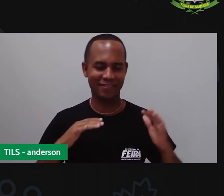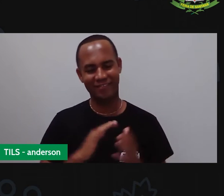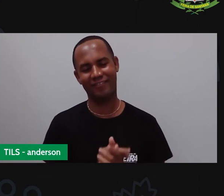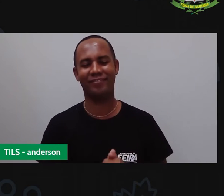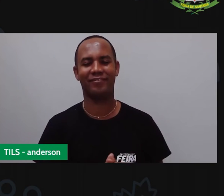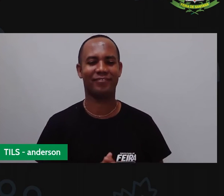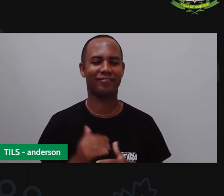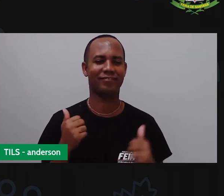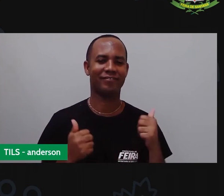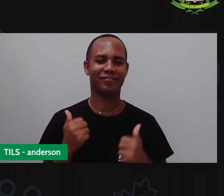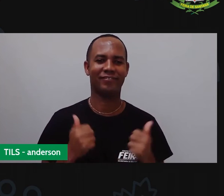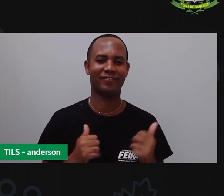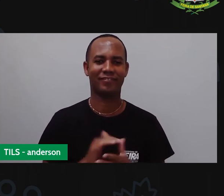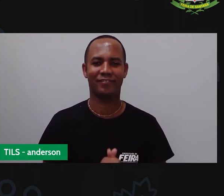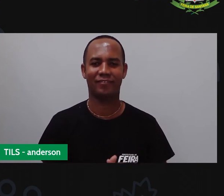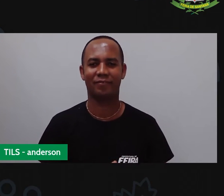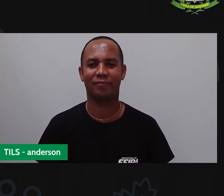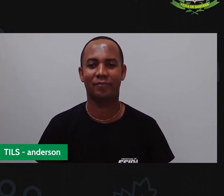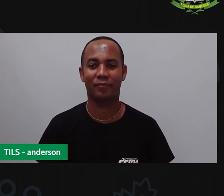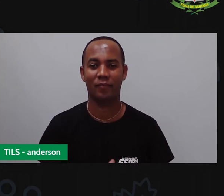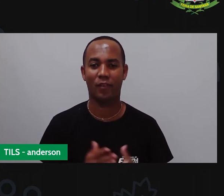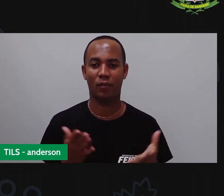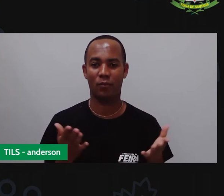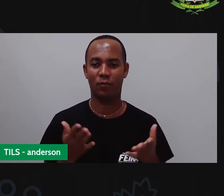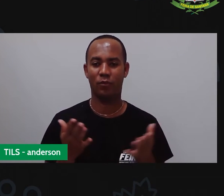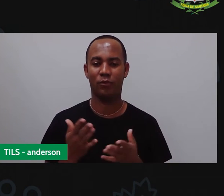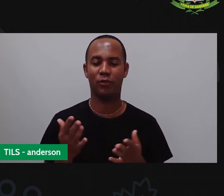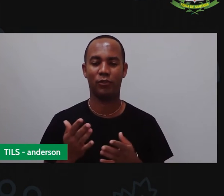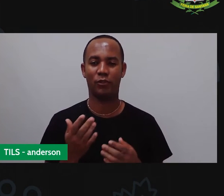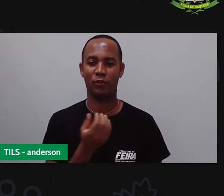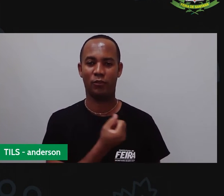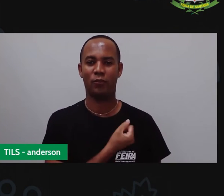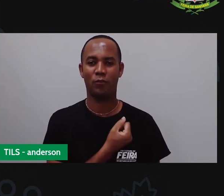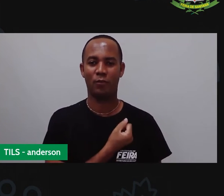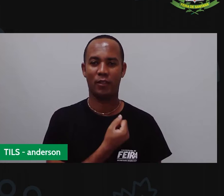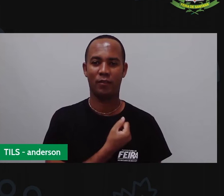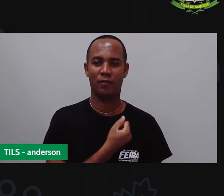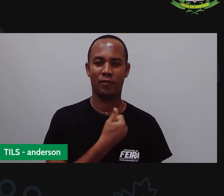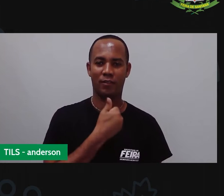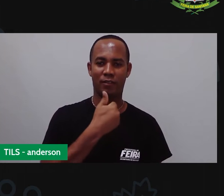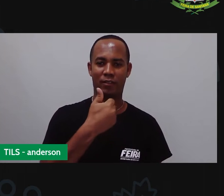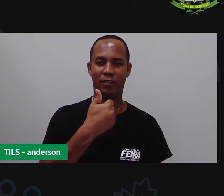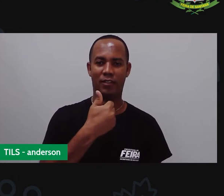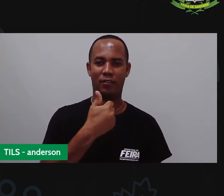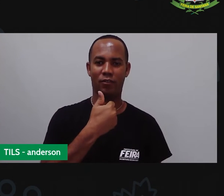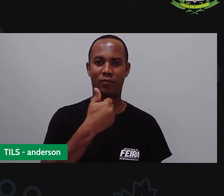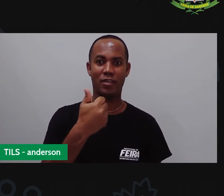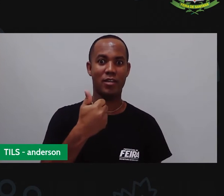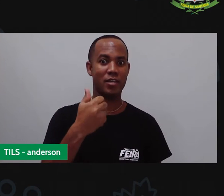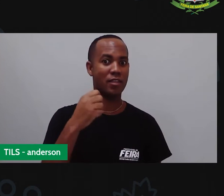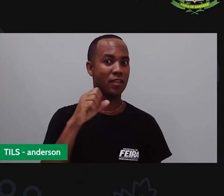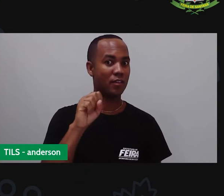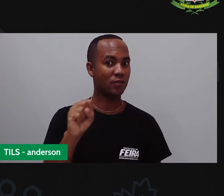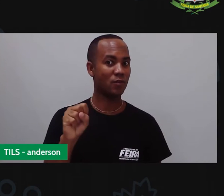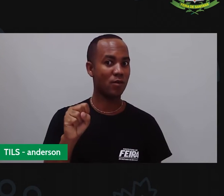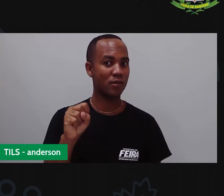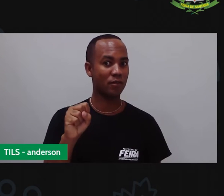Ó! Vamos lá, nossa aula de número 118, Anderson!